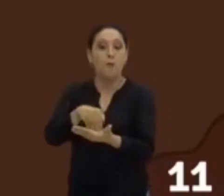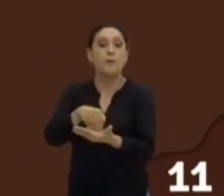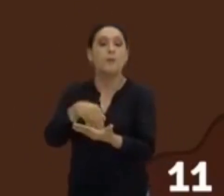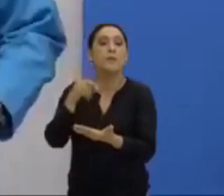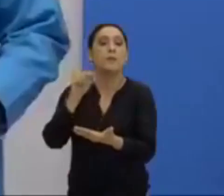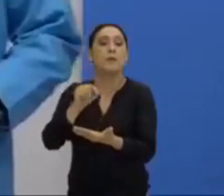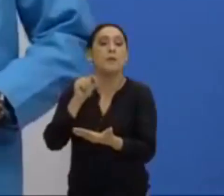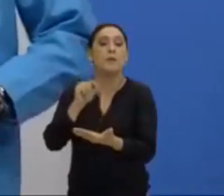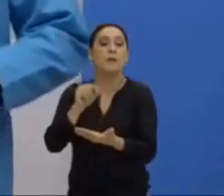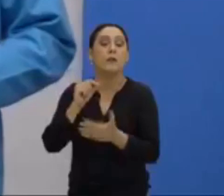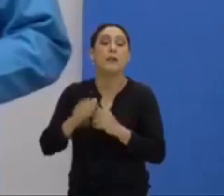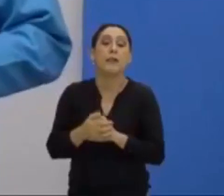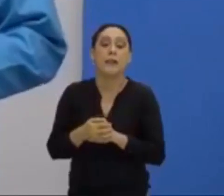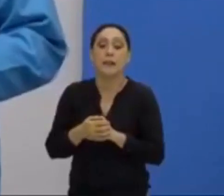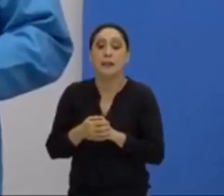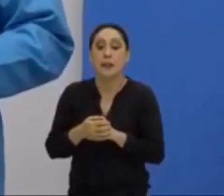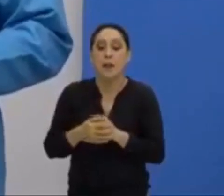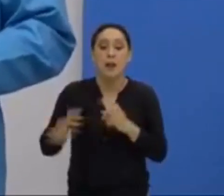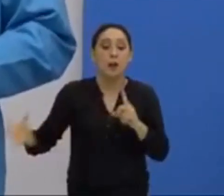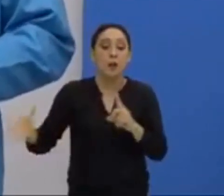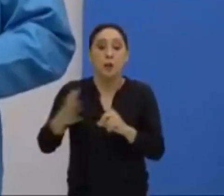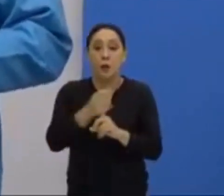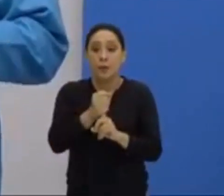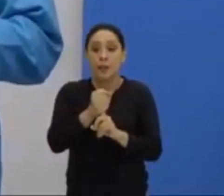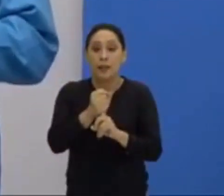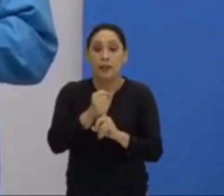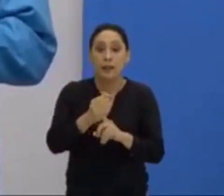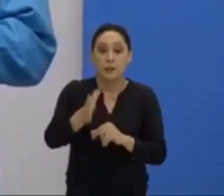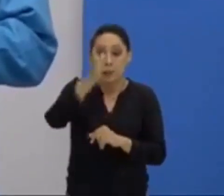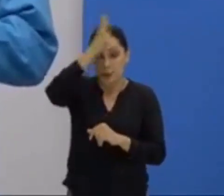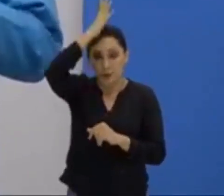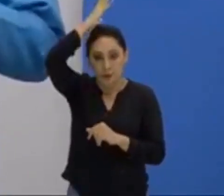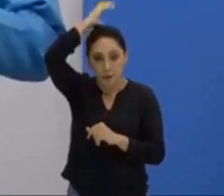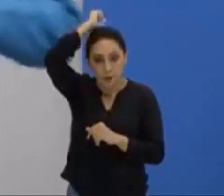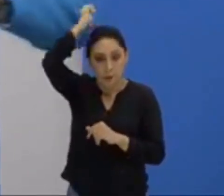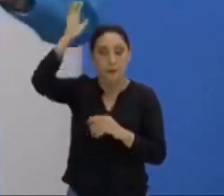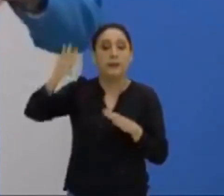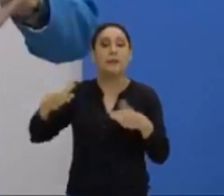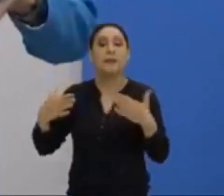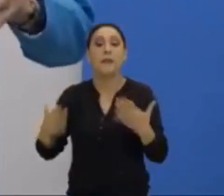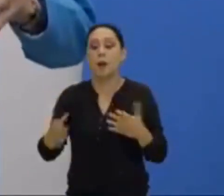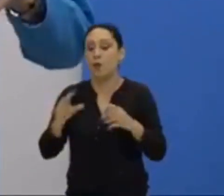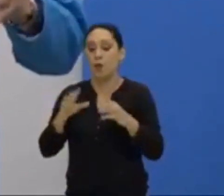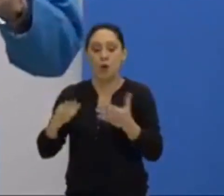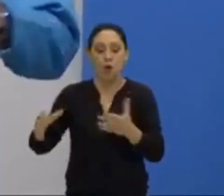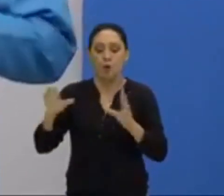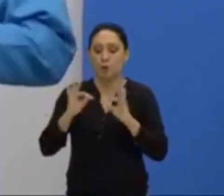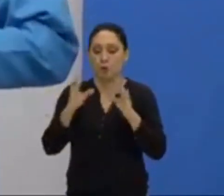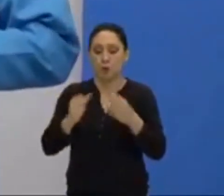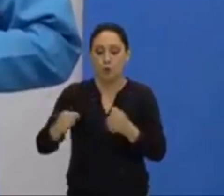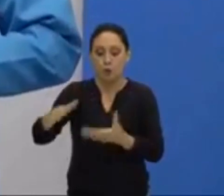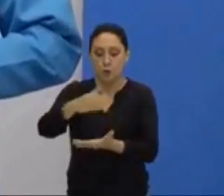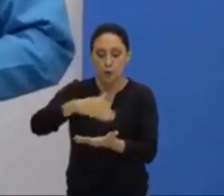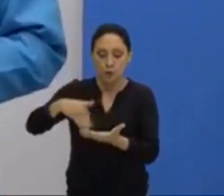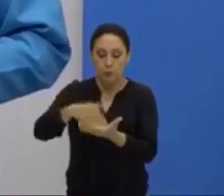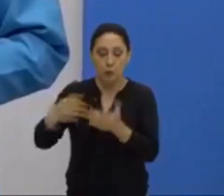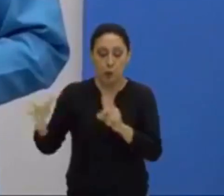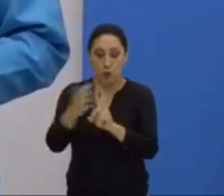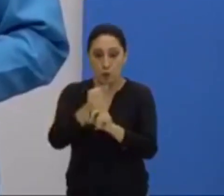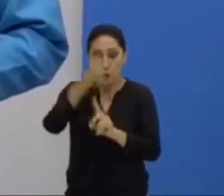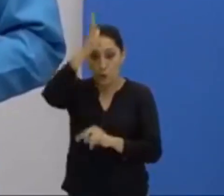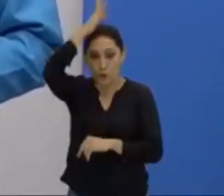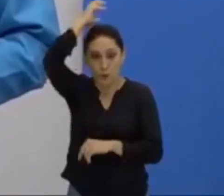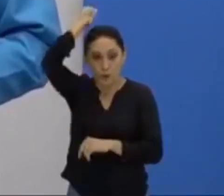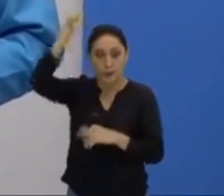dominado pelo Império Romano. Ou seja, todo o Oriente Médio acabou sendo dominado pelo Império